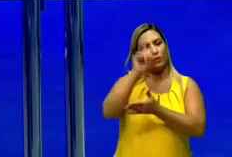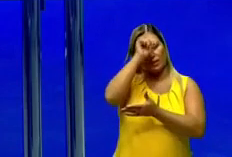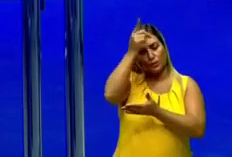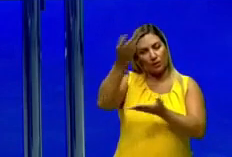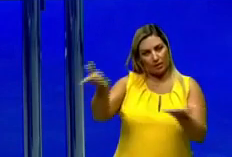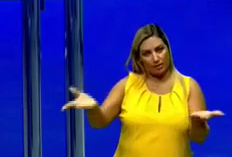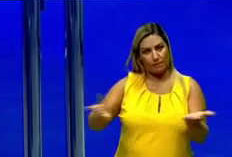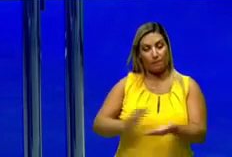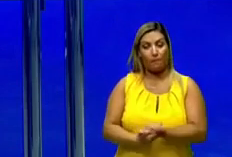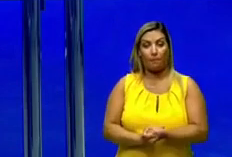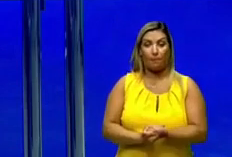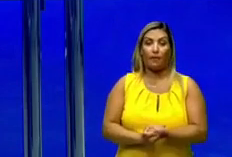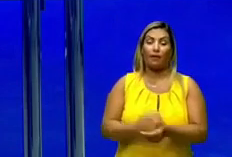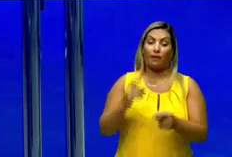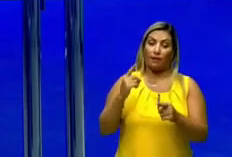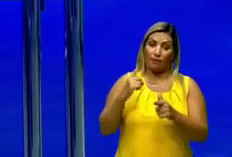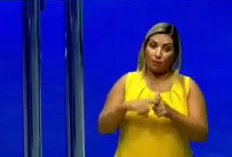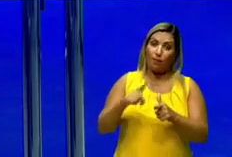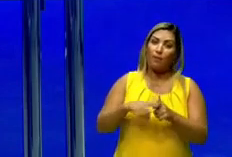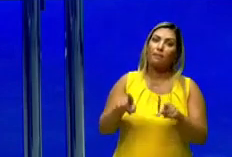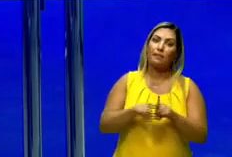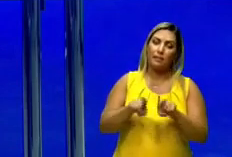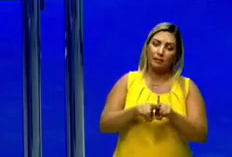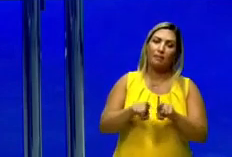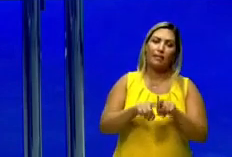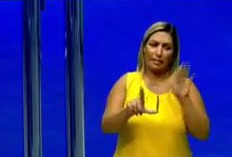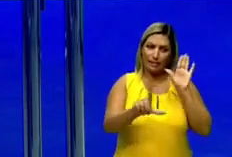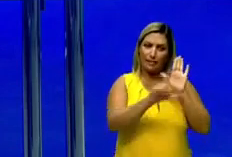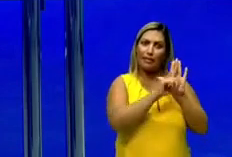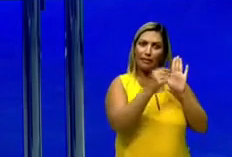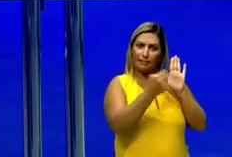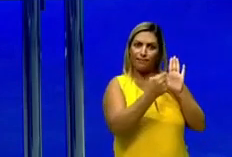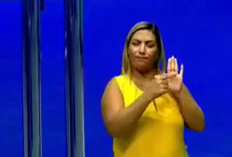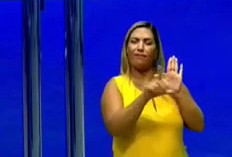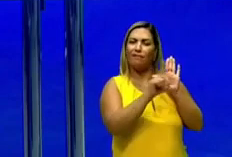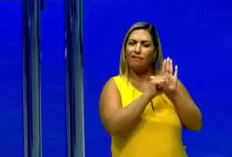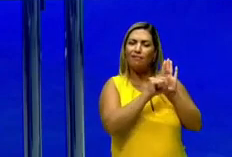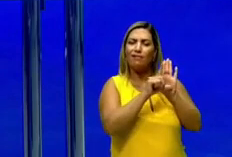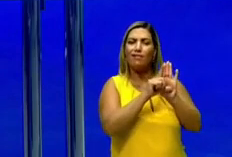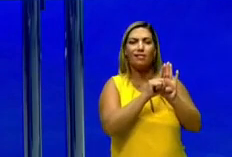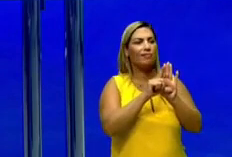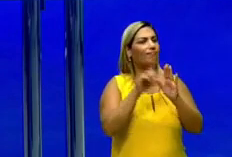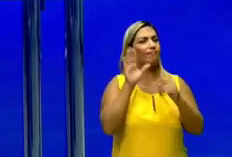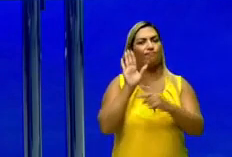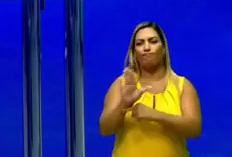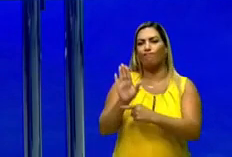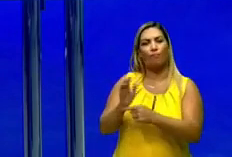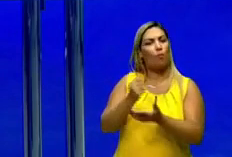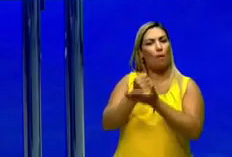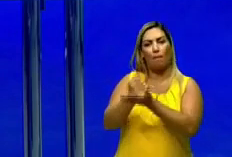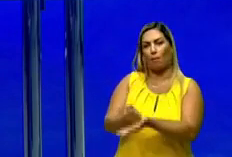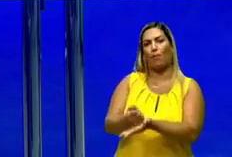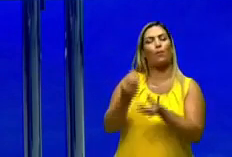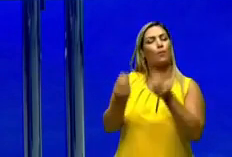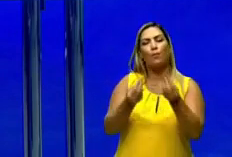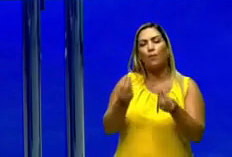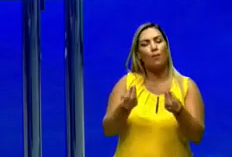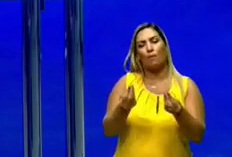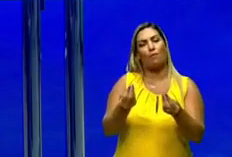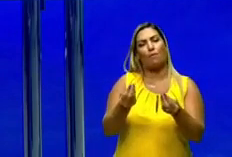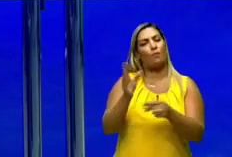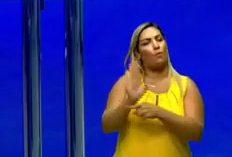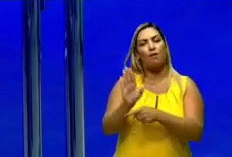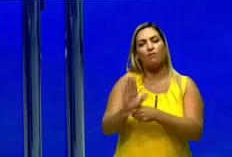E uma fragilidade legal, ou seja, leis que não atribuem aí como que você deve fazer